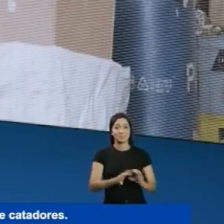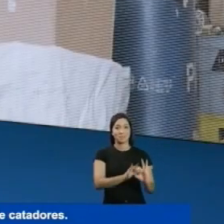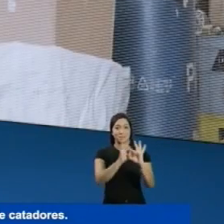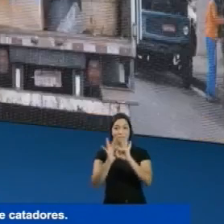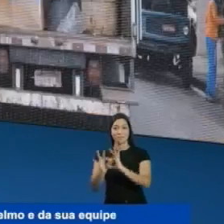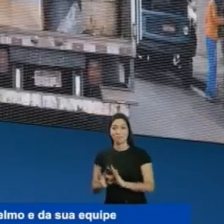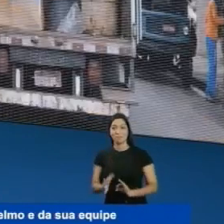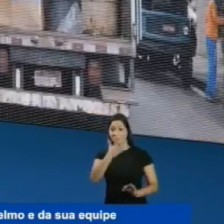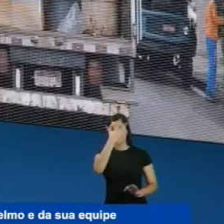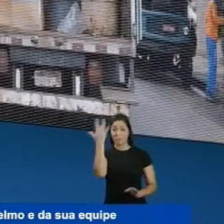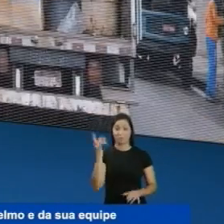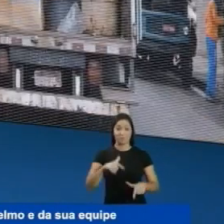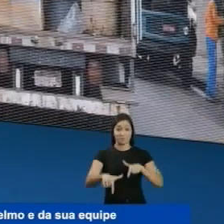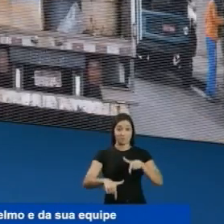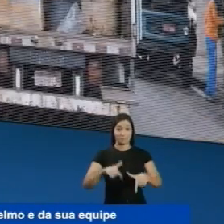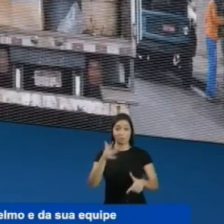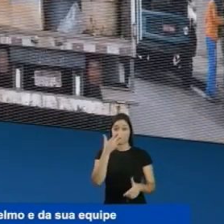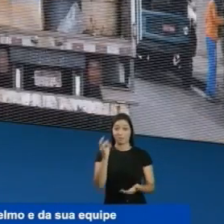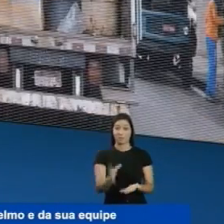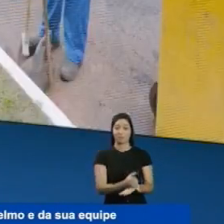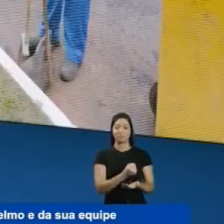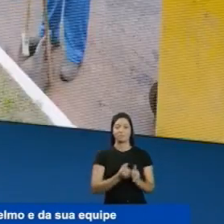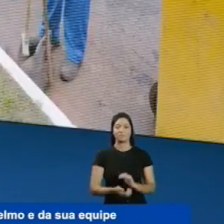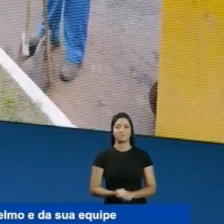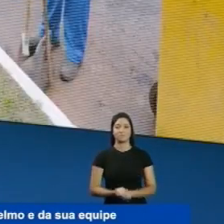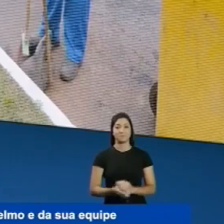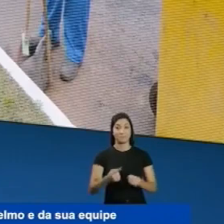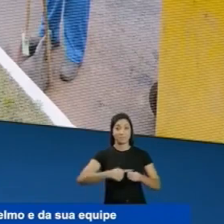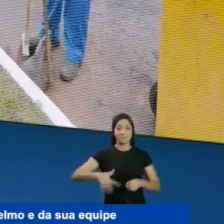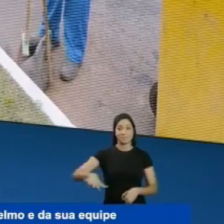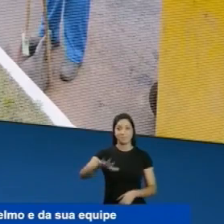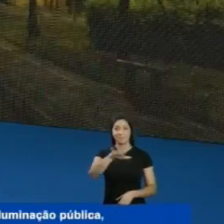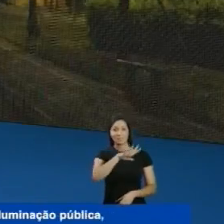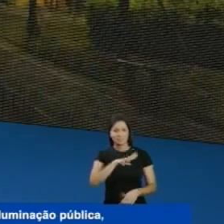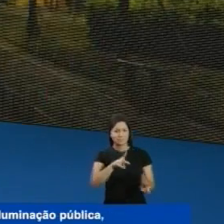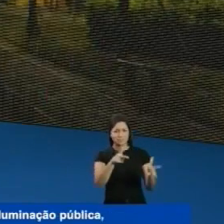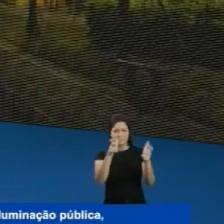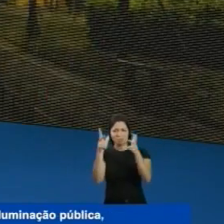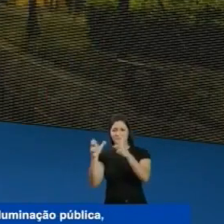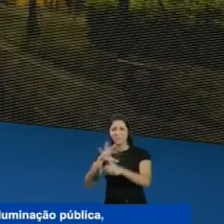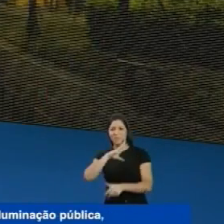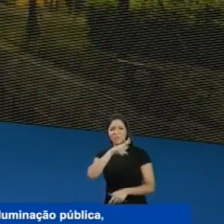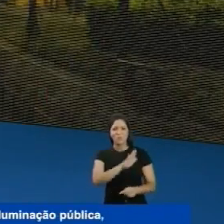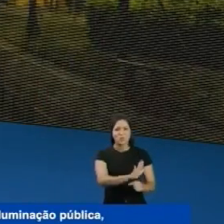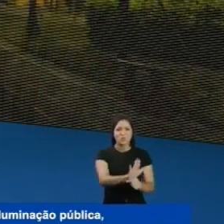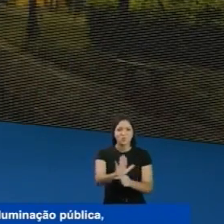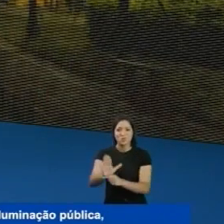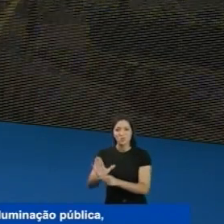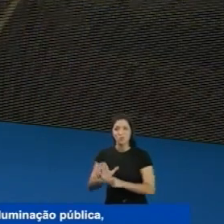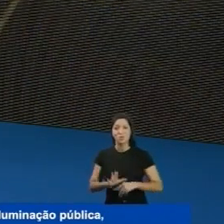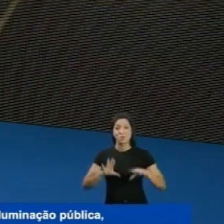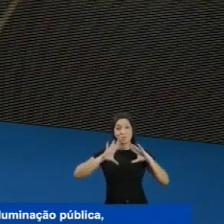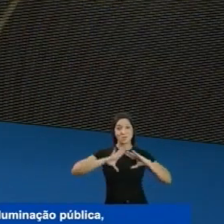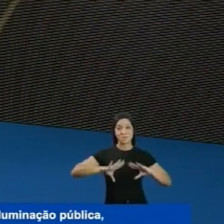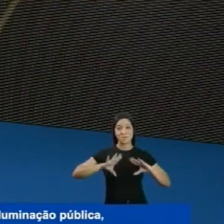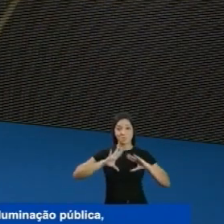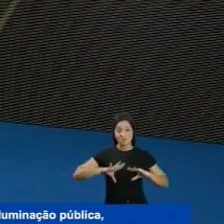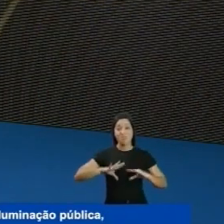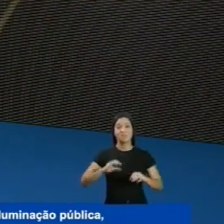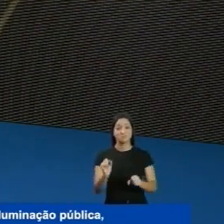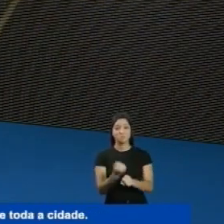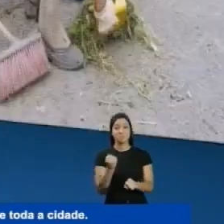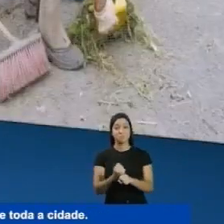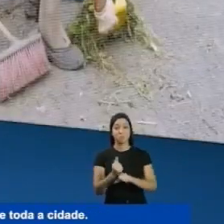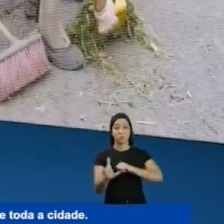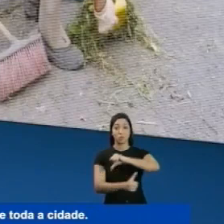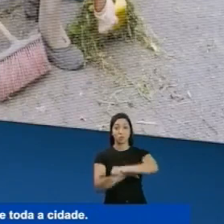catadores Em toda a cidade a gente vê o cuidado de Odelmo e da sua equipe Nas novas praças construídas, na troca de iluminação pública